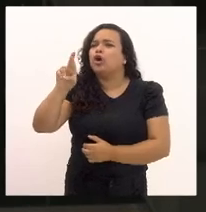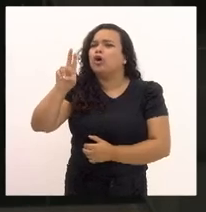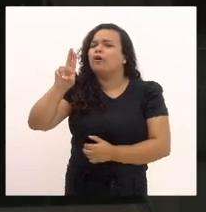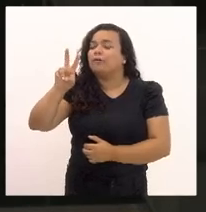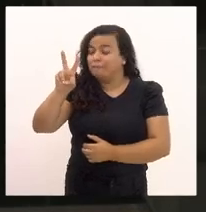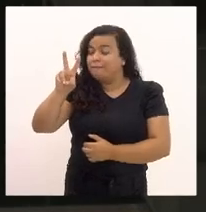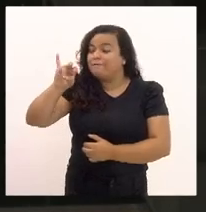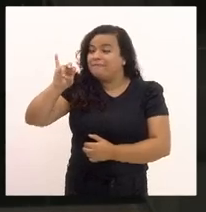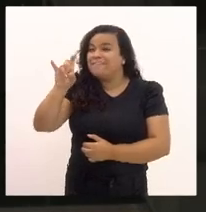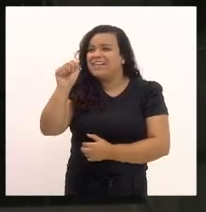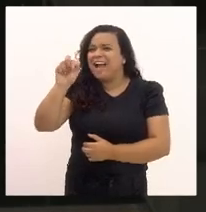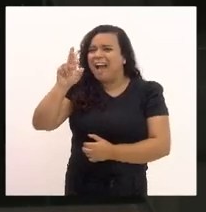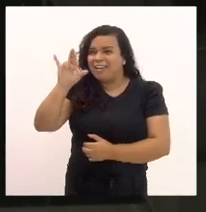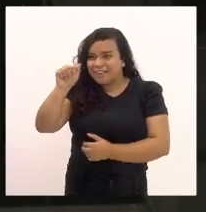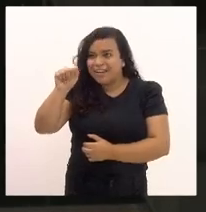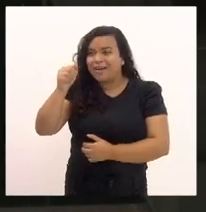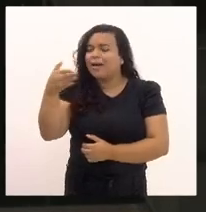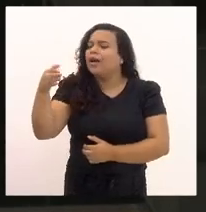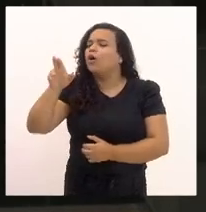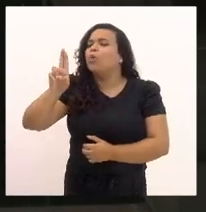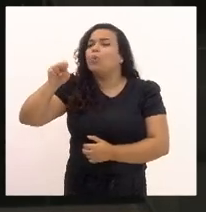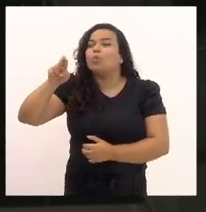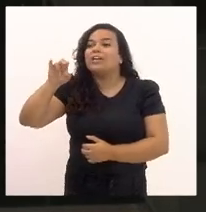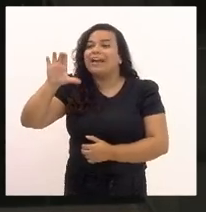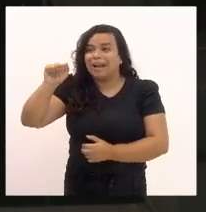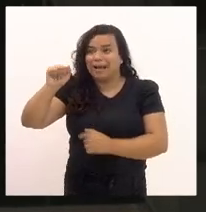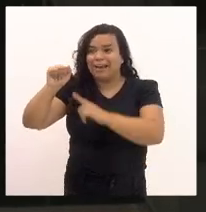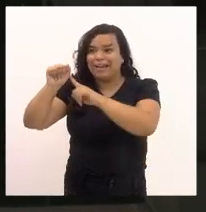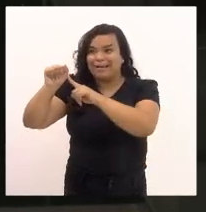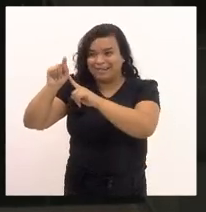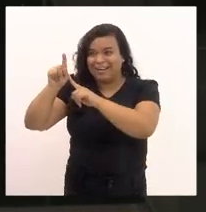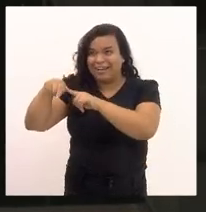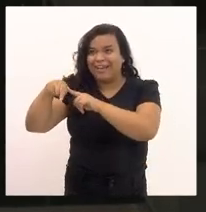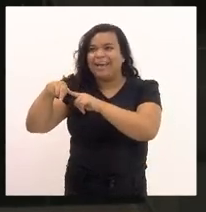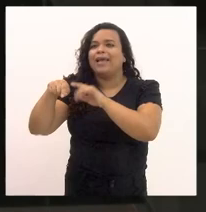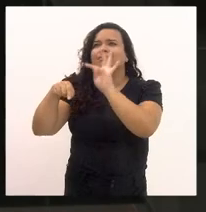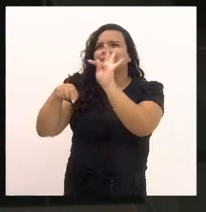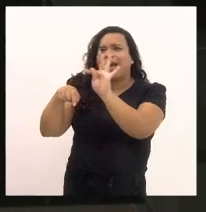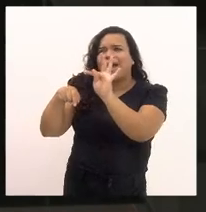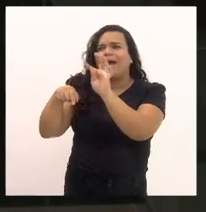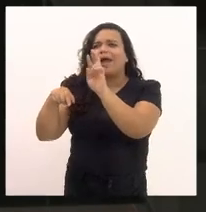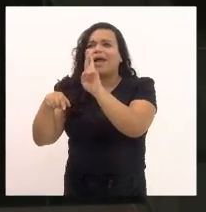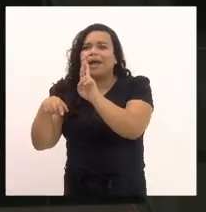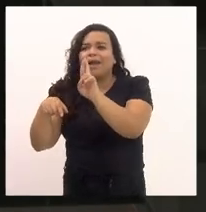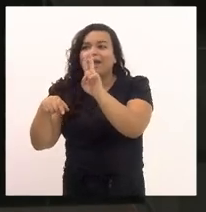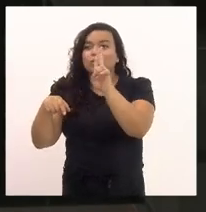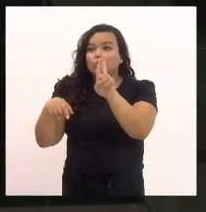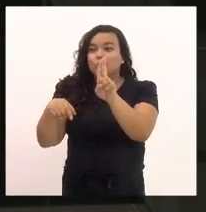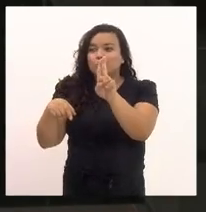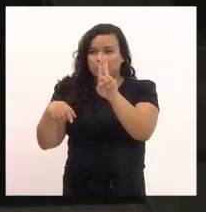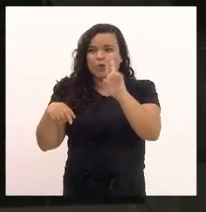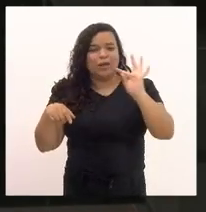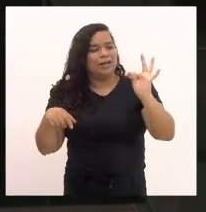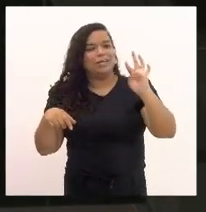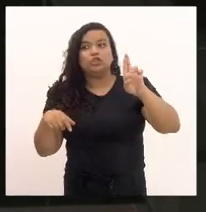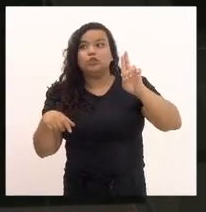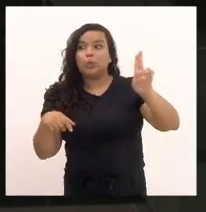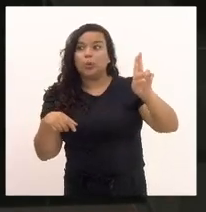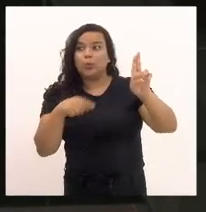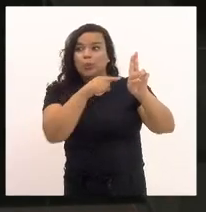A taxa rodoviária única fazia, como taxa, o papel do IPVA.